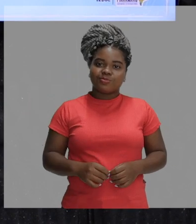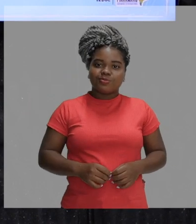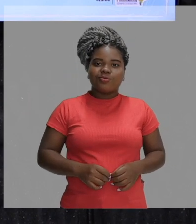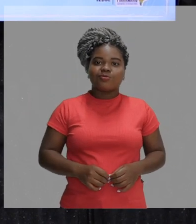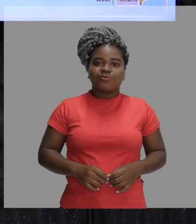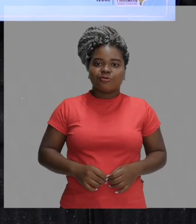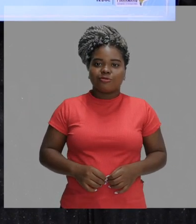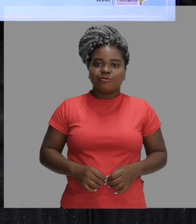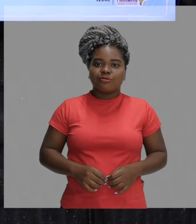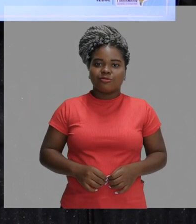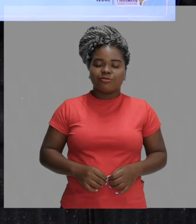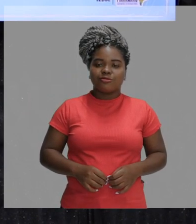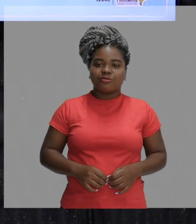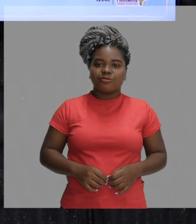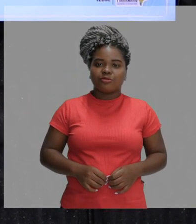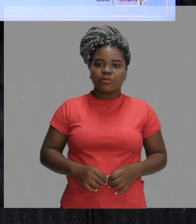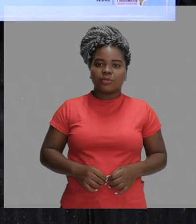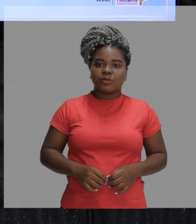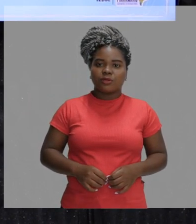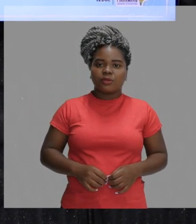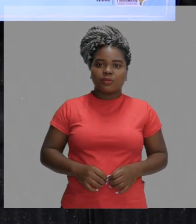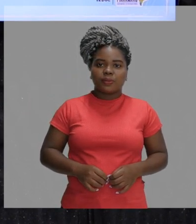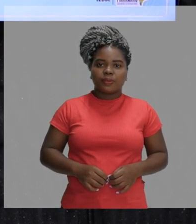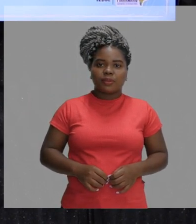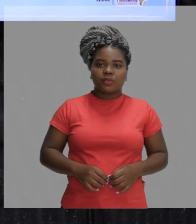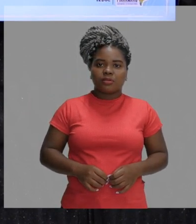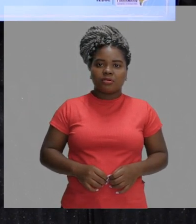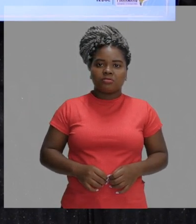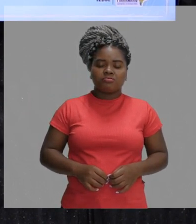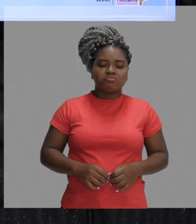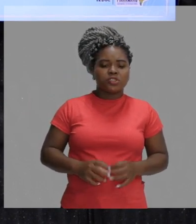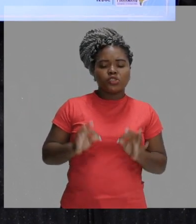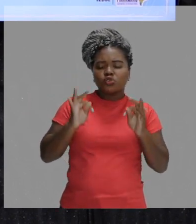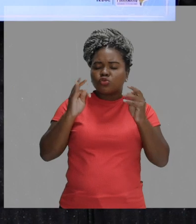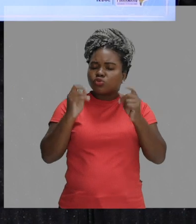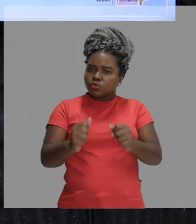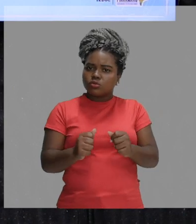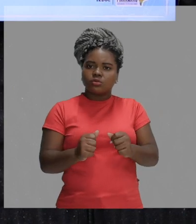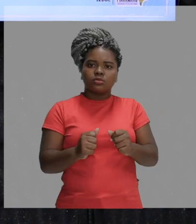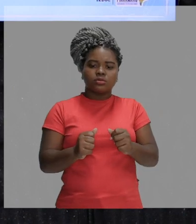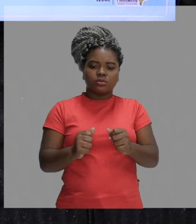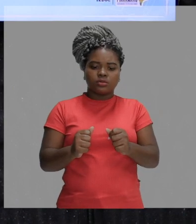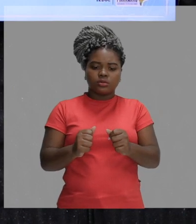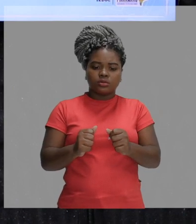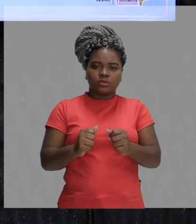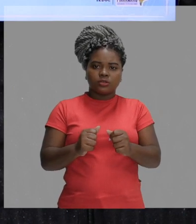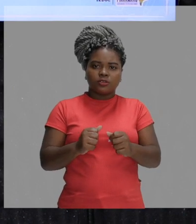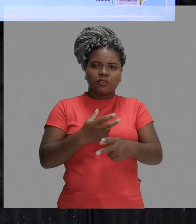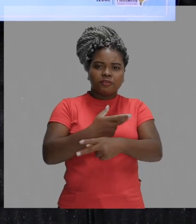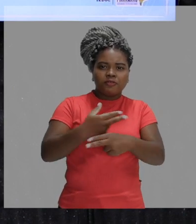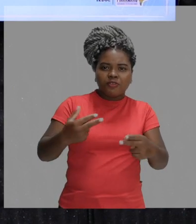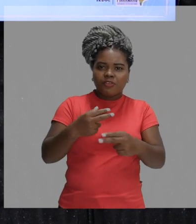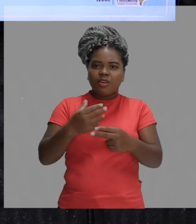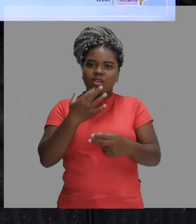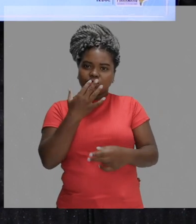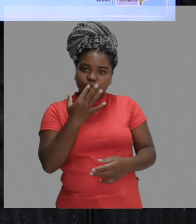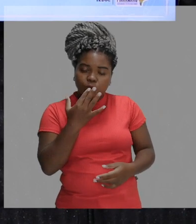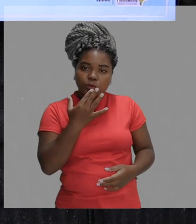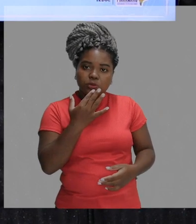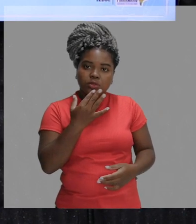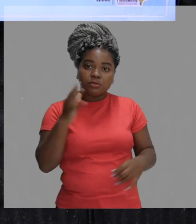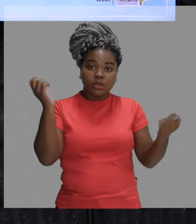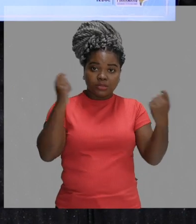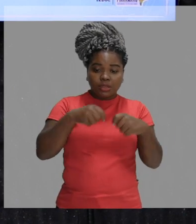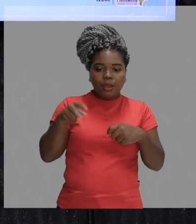Seja, das mais variadas cores nós conseguimos enxergar